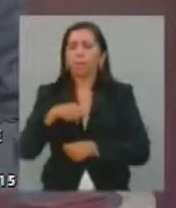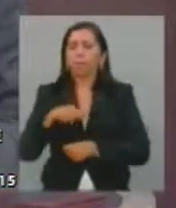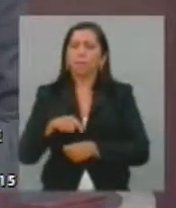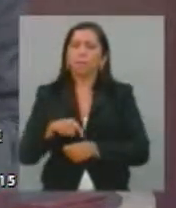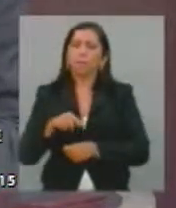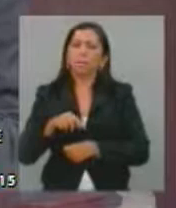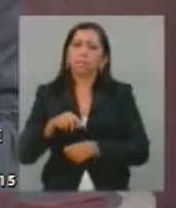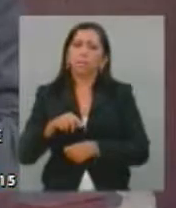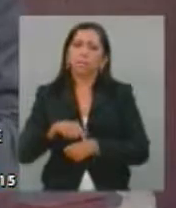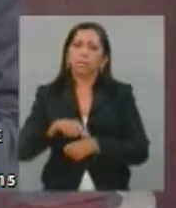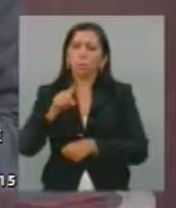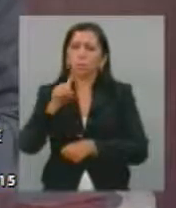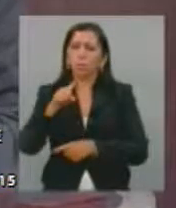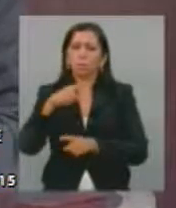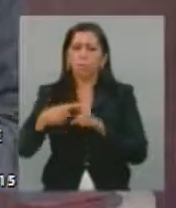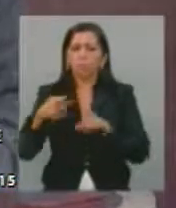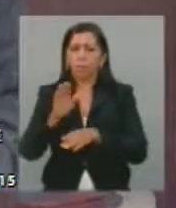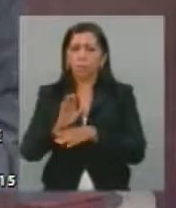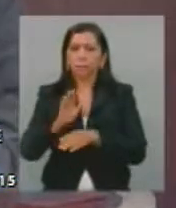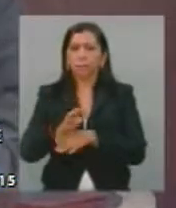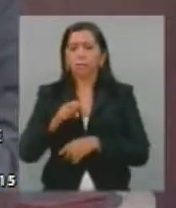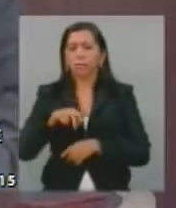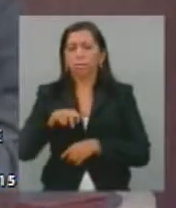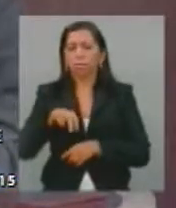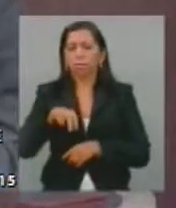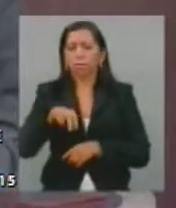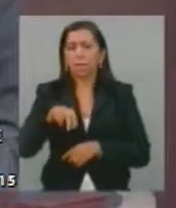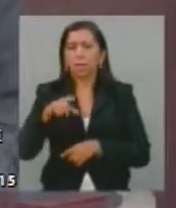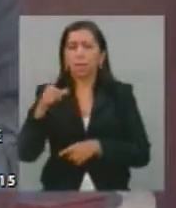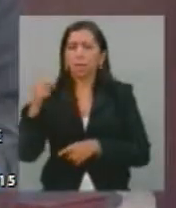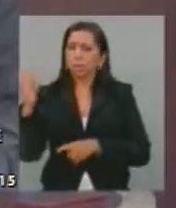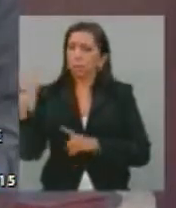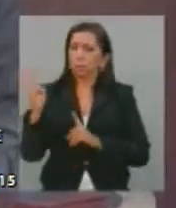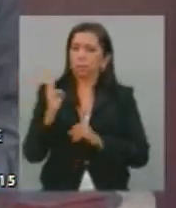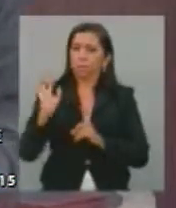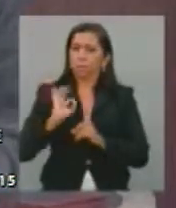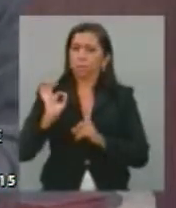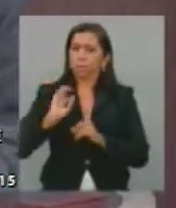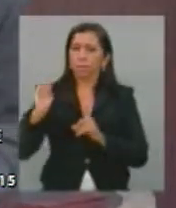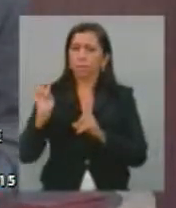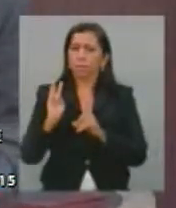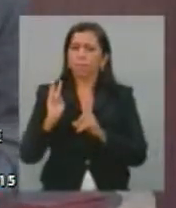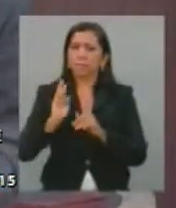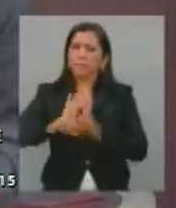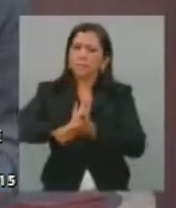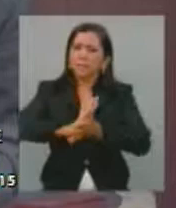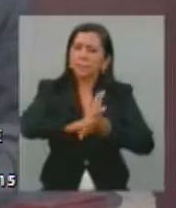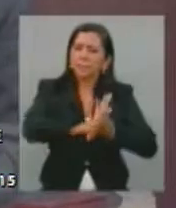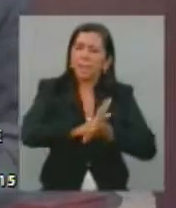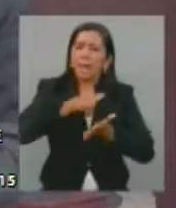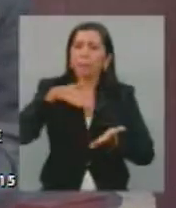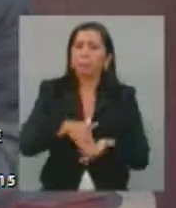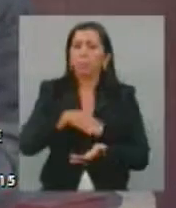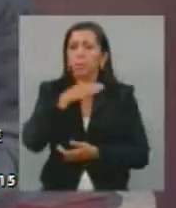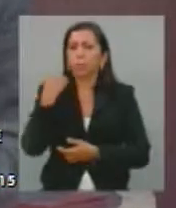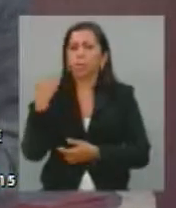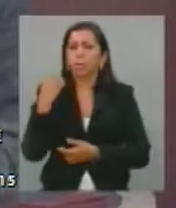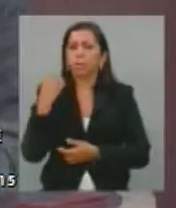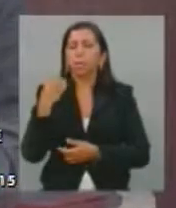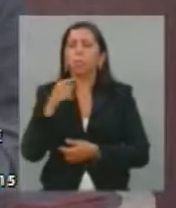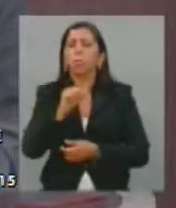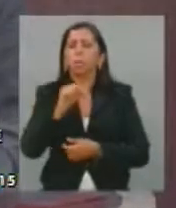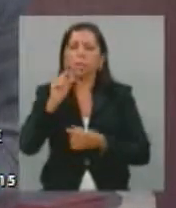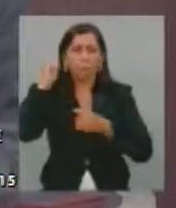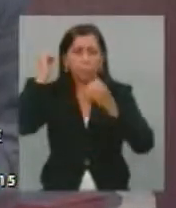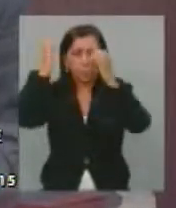interpelado por uma guardição, composta por três PMs, torturado até a morte. Causa mortes, poli